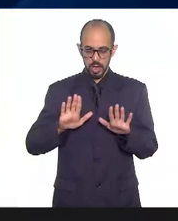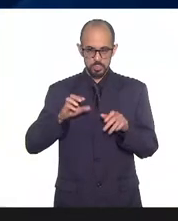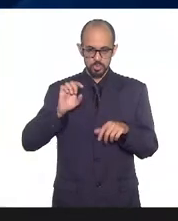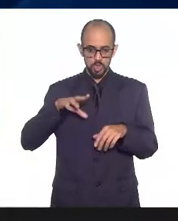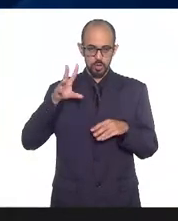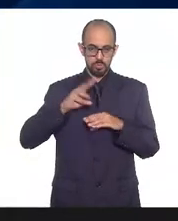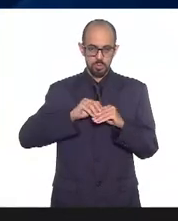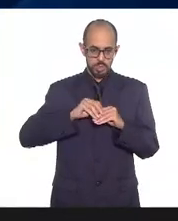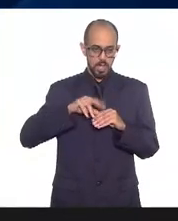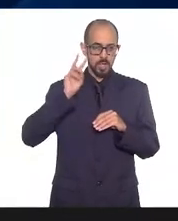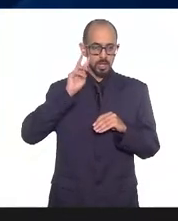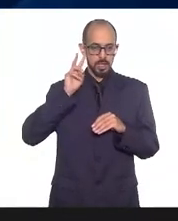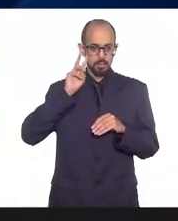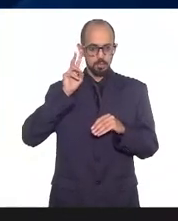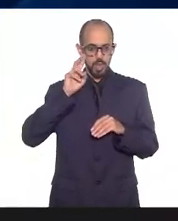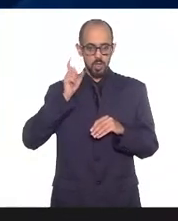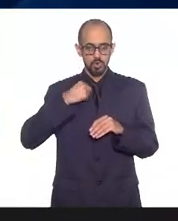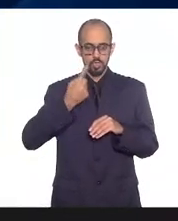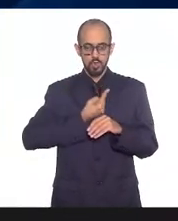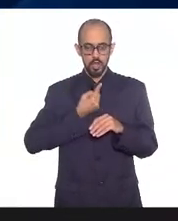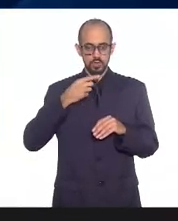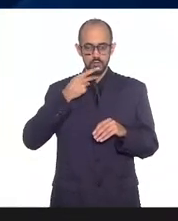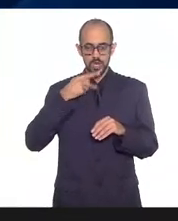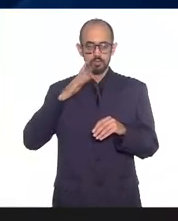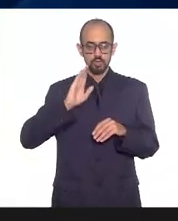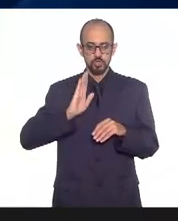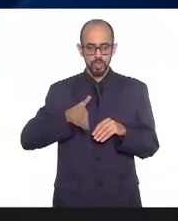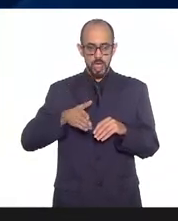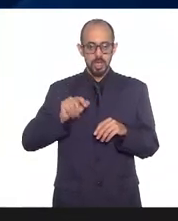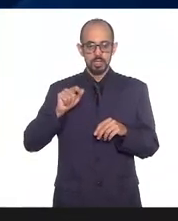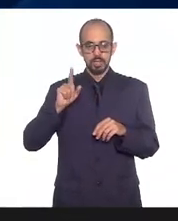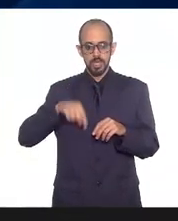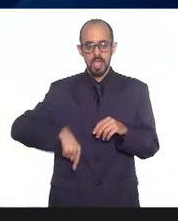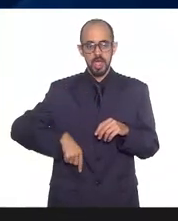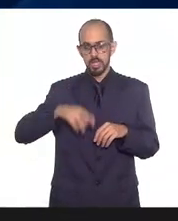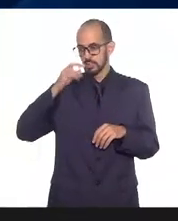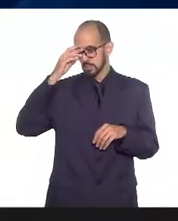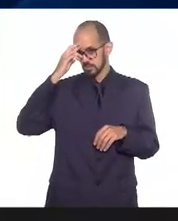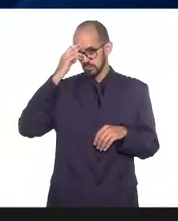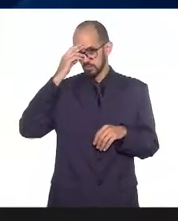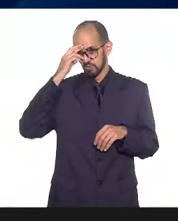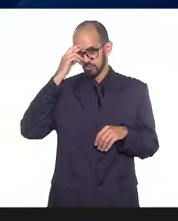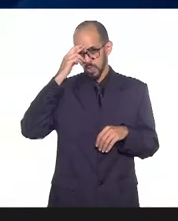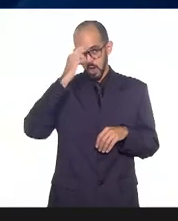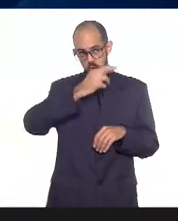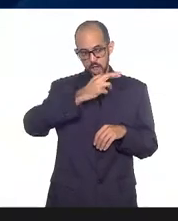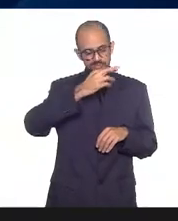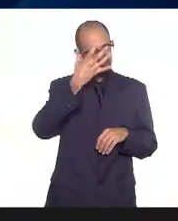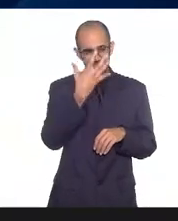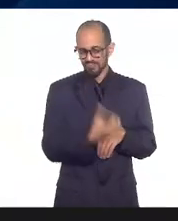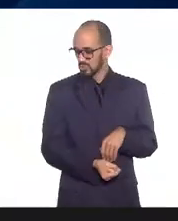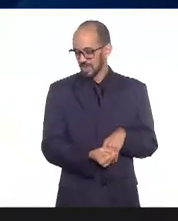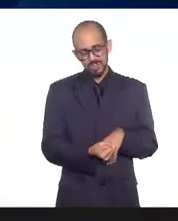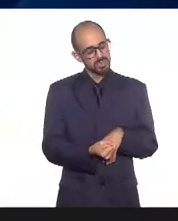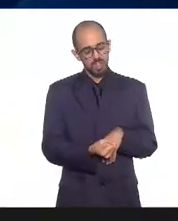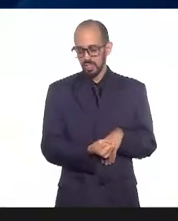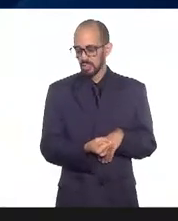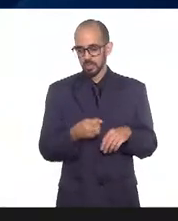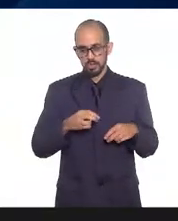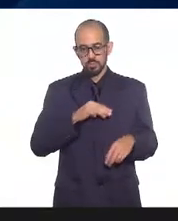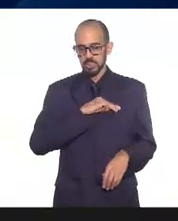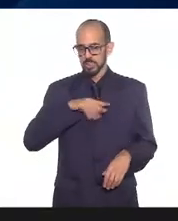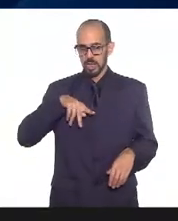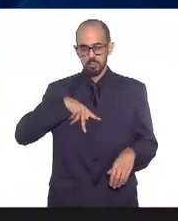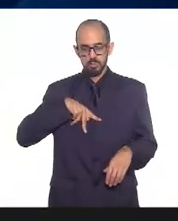relembrar aqui o que a gente falou, a gente falou da desobediência de ordens do Ministério Público do